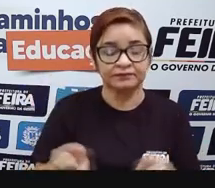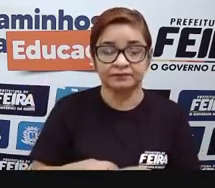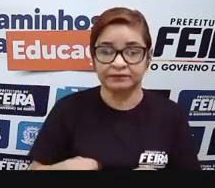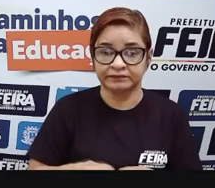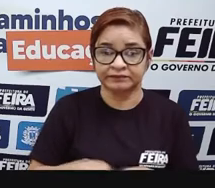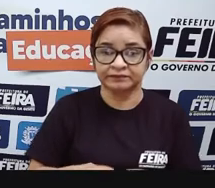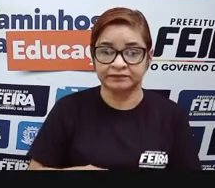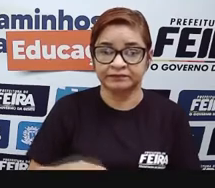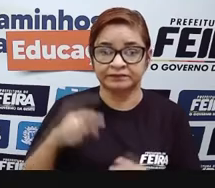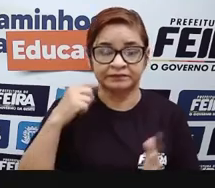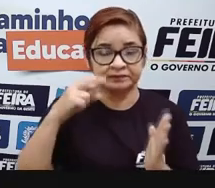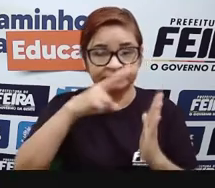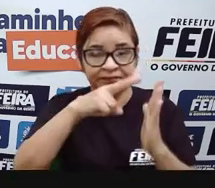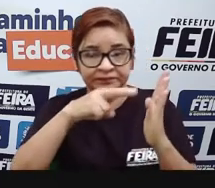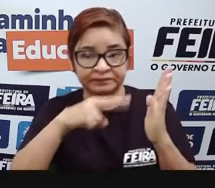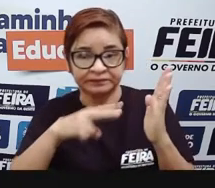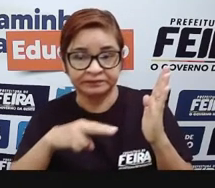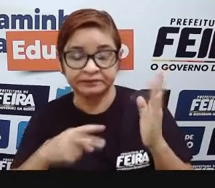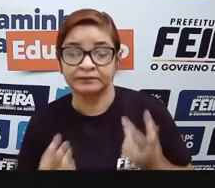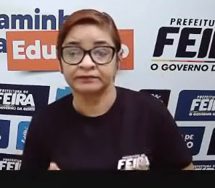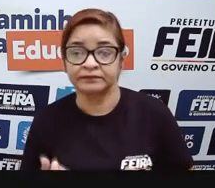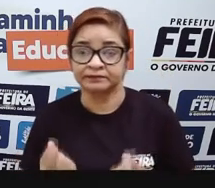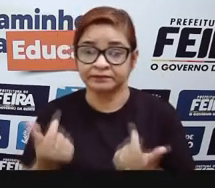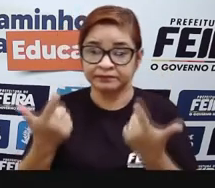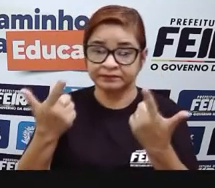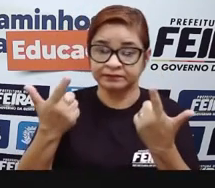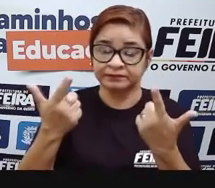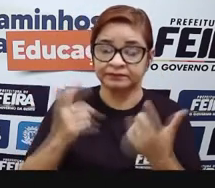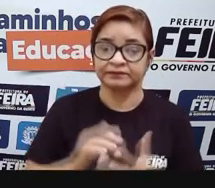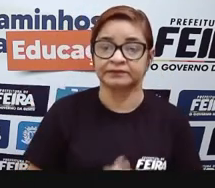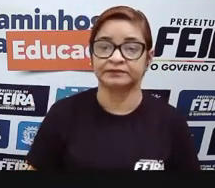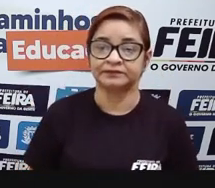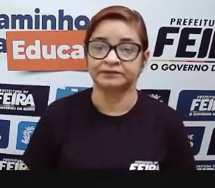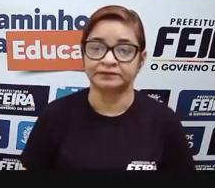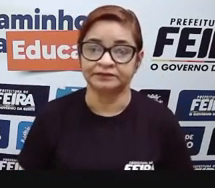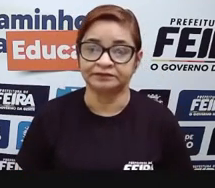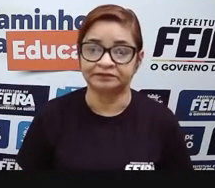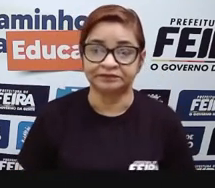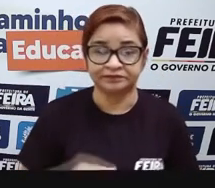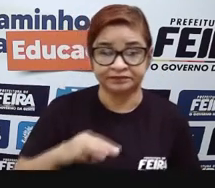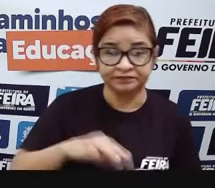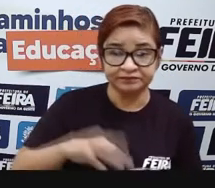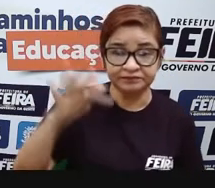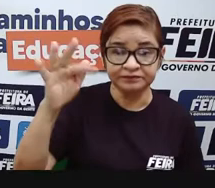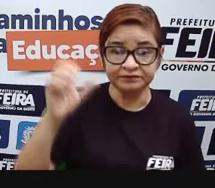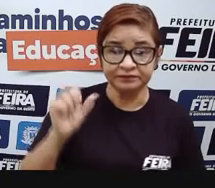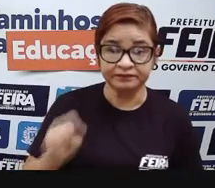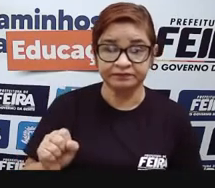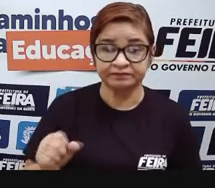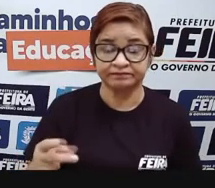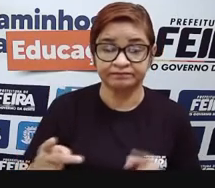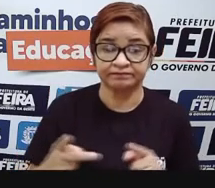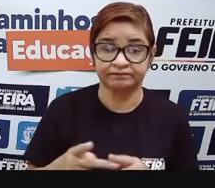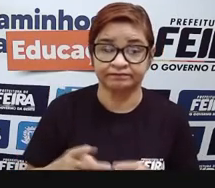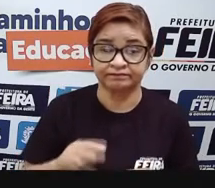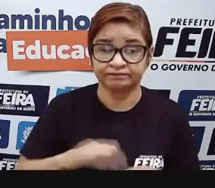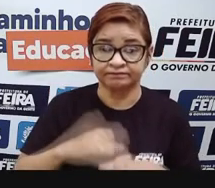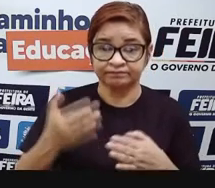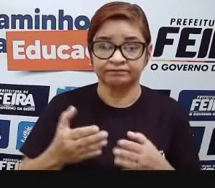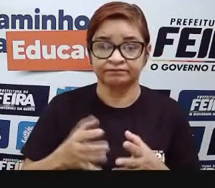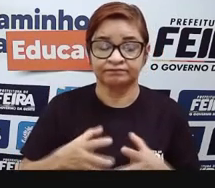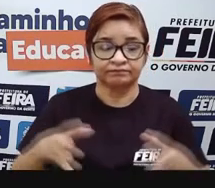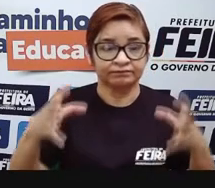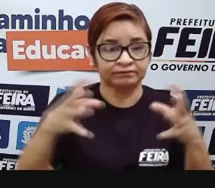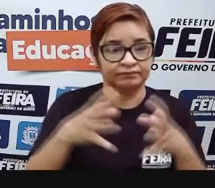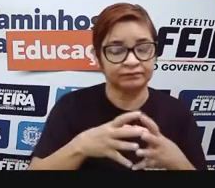diagnóstico socioeconômico da nossa princesa do sertão. O município de Feira de Santana é o segundo maior centro